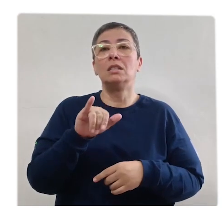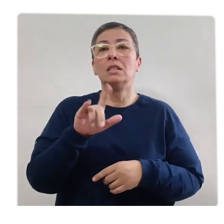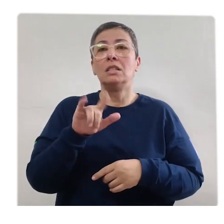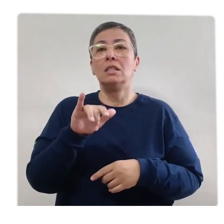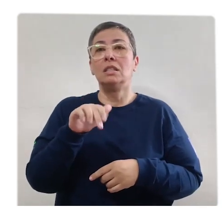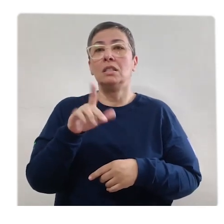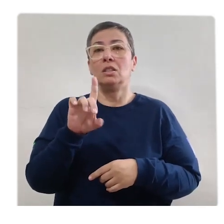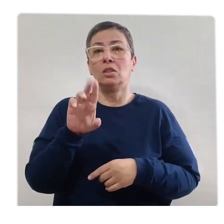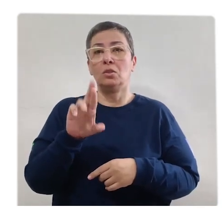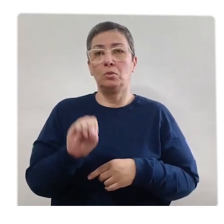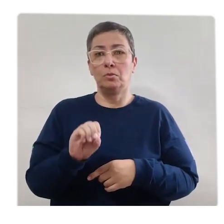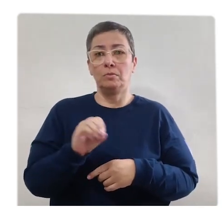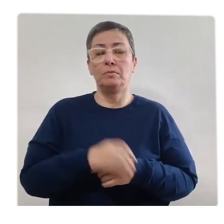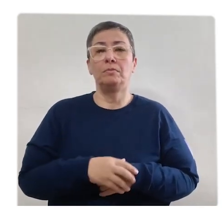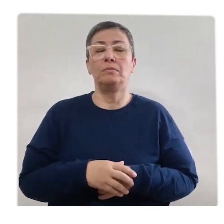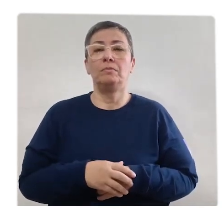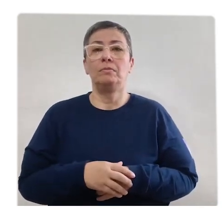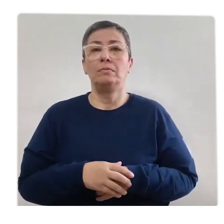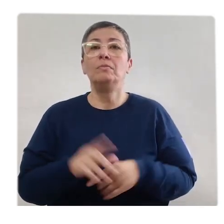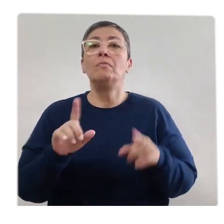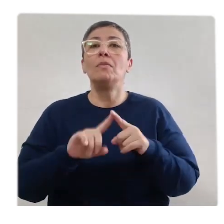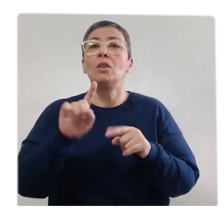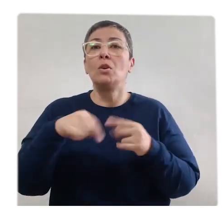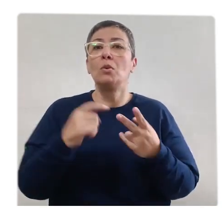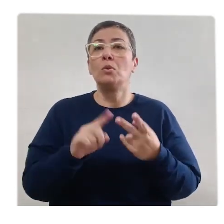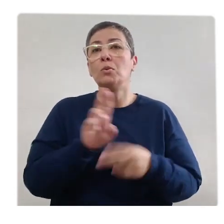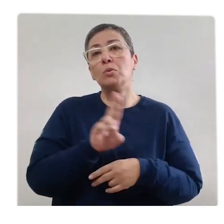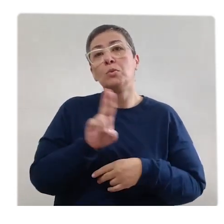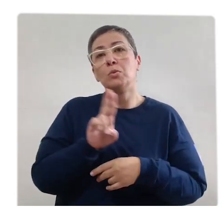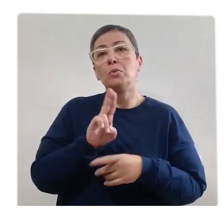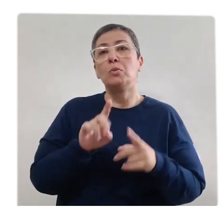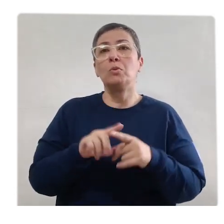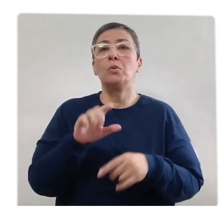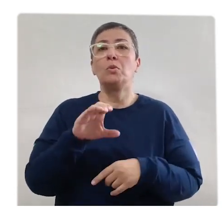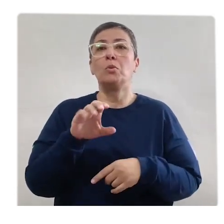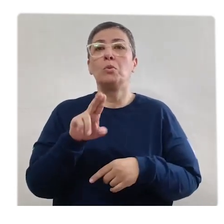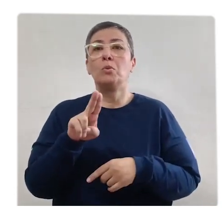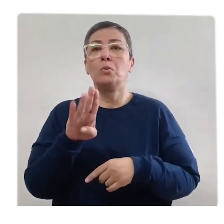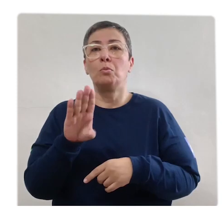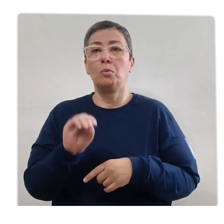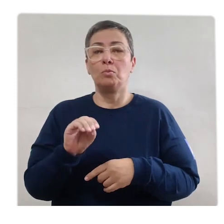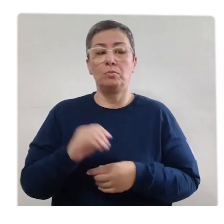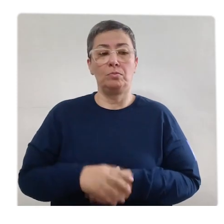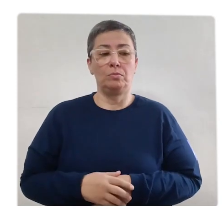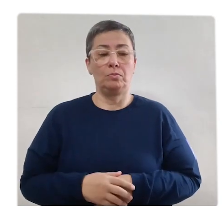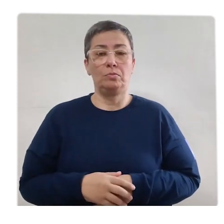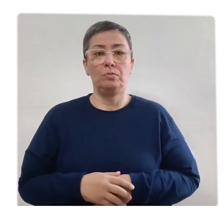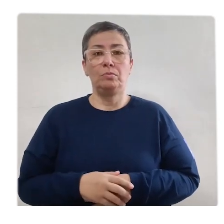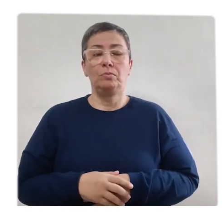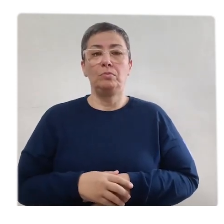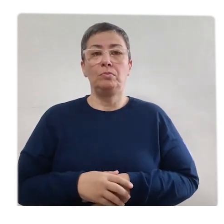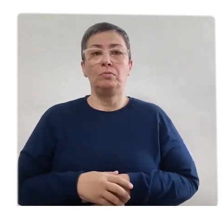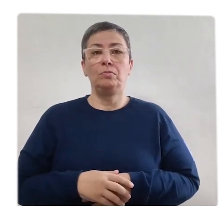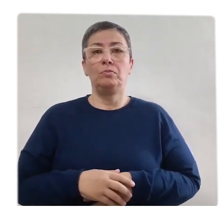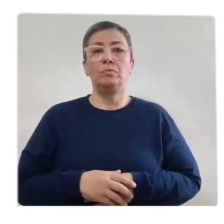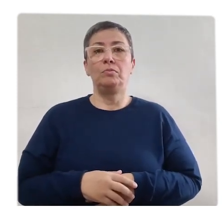é cilindro E o nome desse é cubo